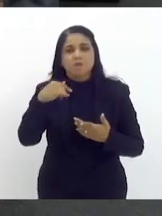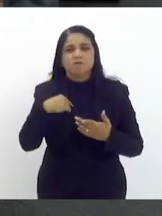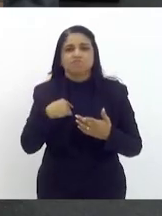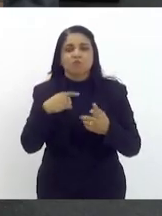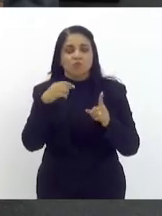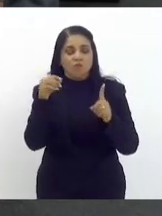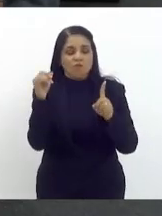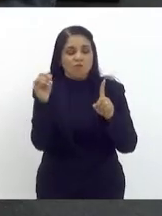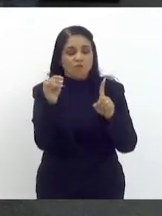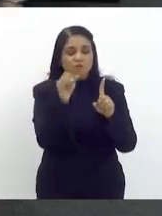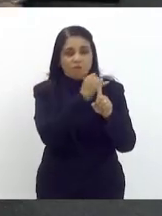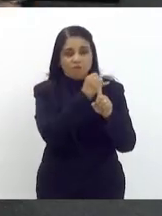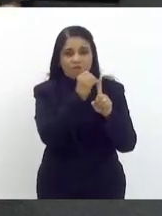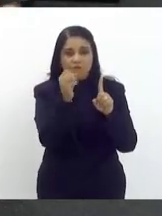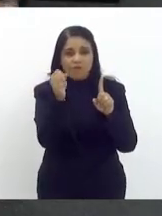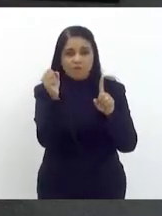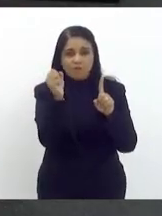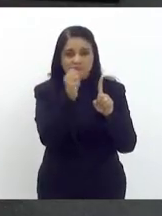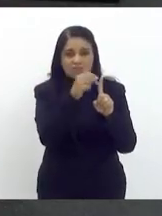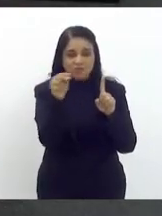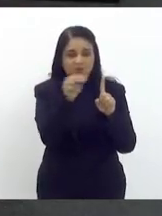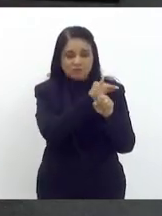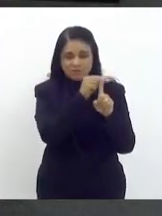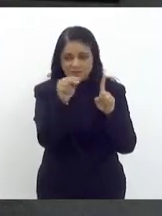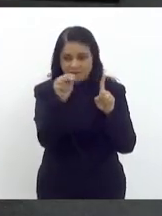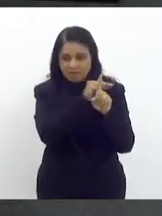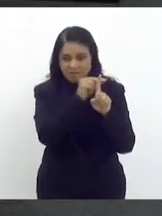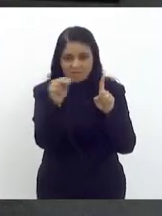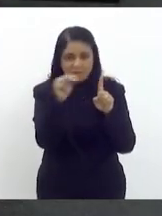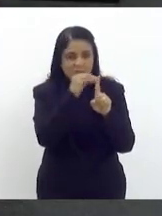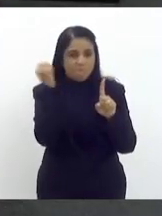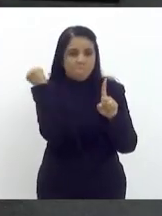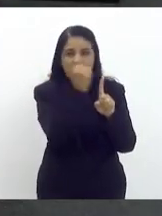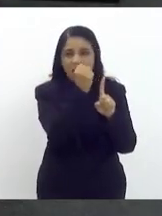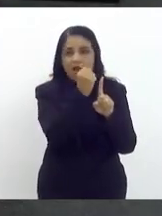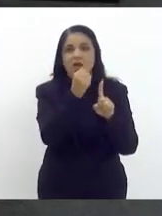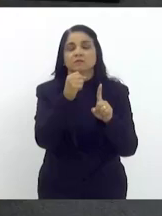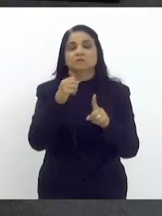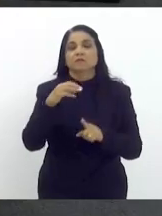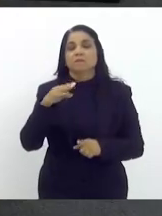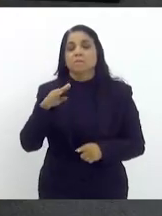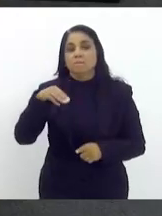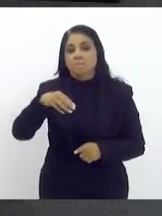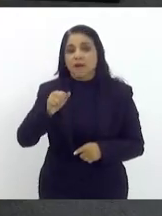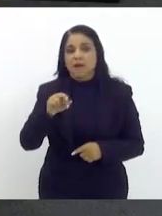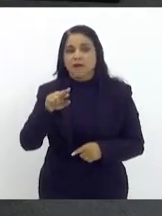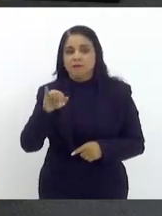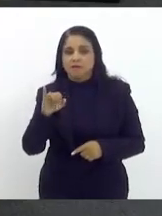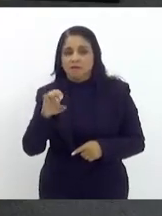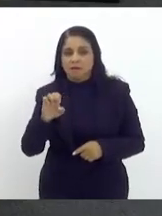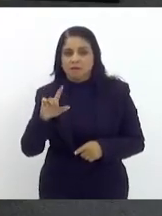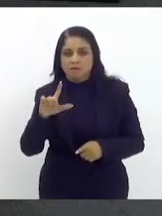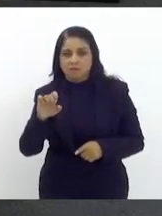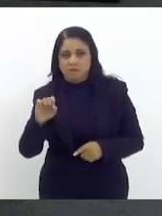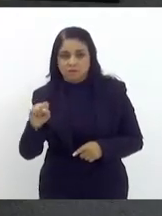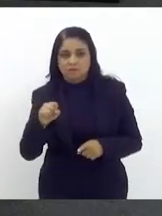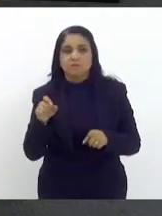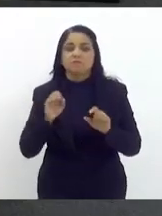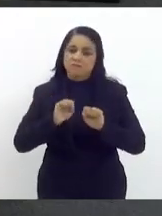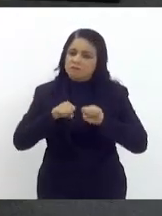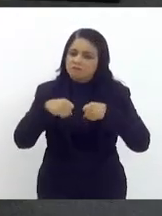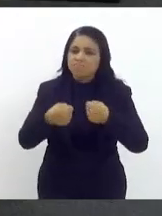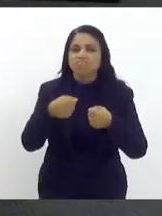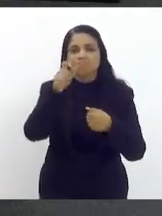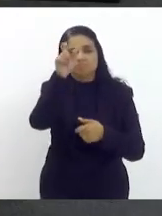feminicídio político de Marielle Franco é o dia que este programa celebra defensores e defensora dos direitos